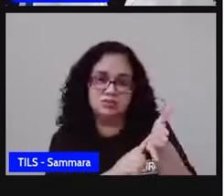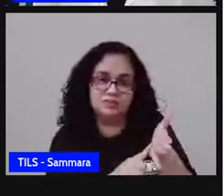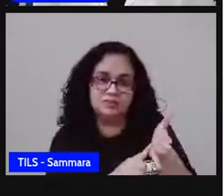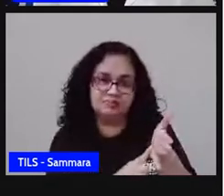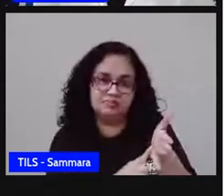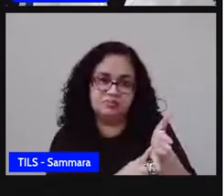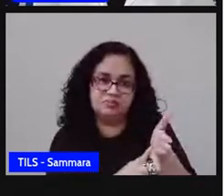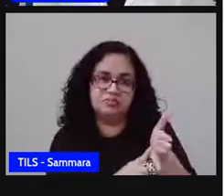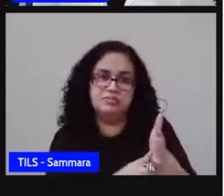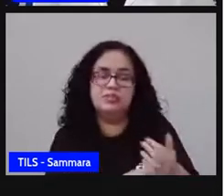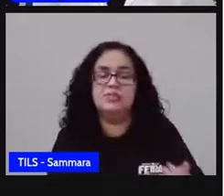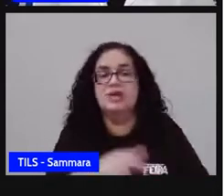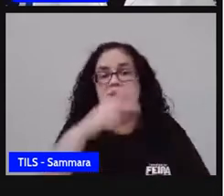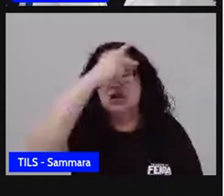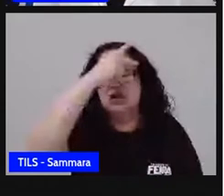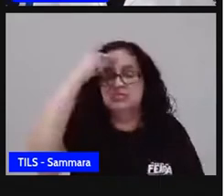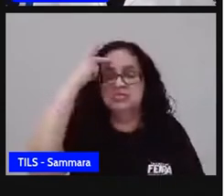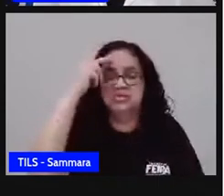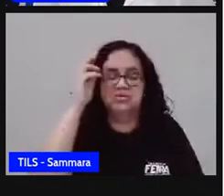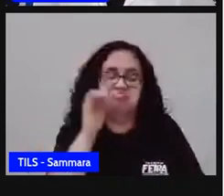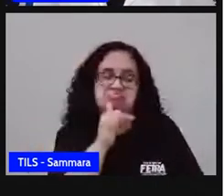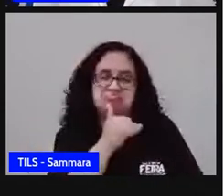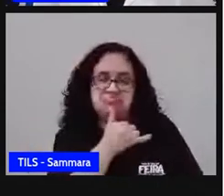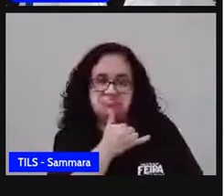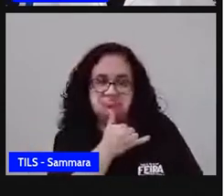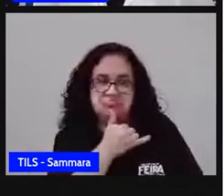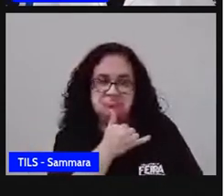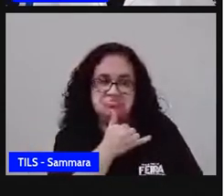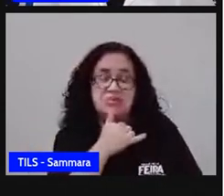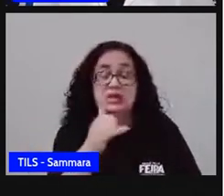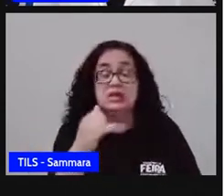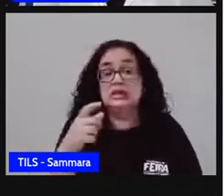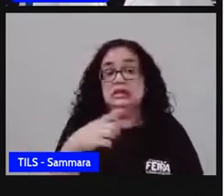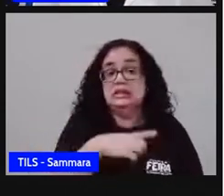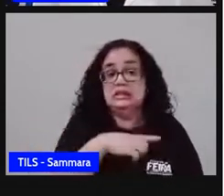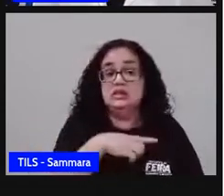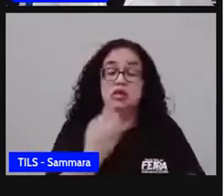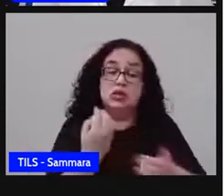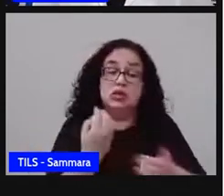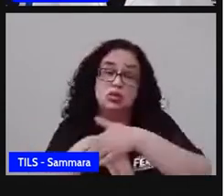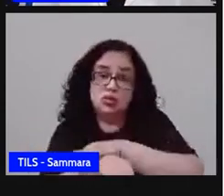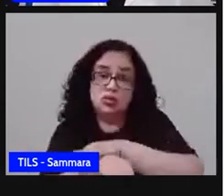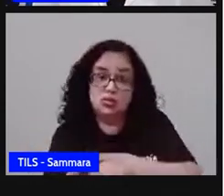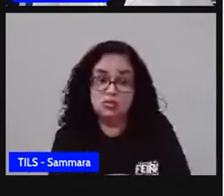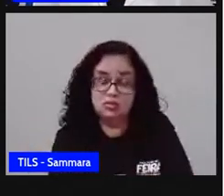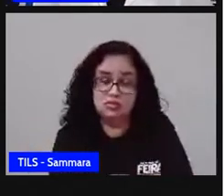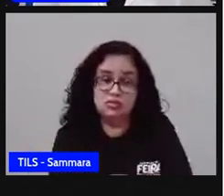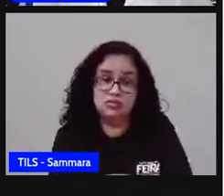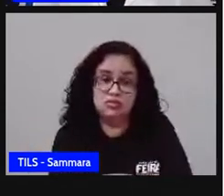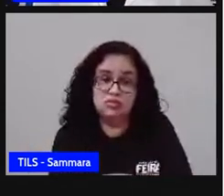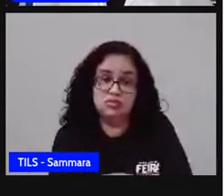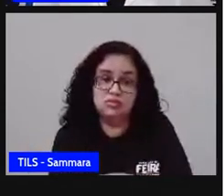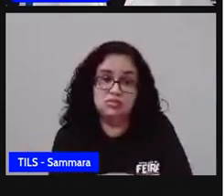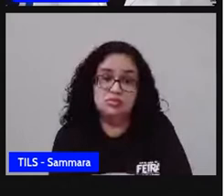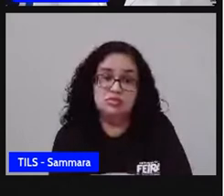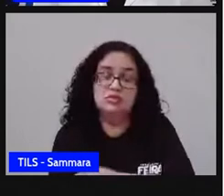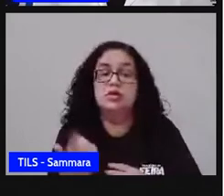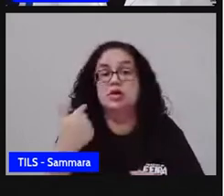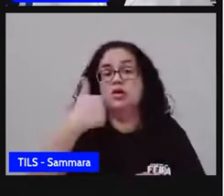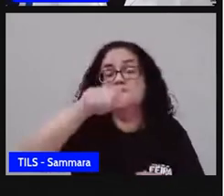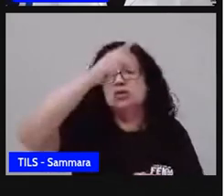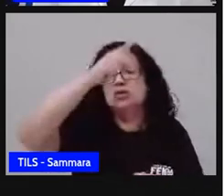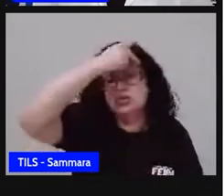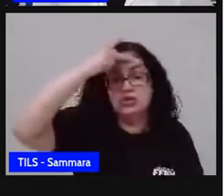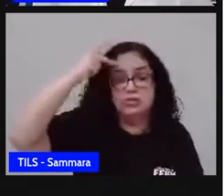infelizmente, ainda têm o hábito de rotular as outras